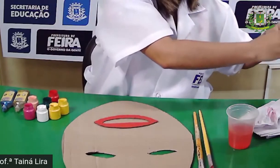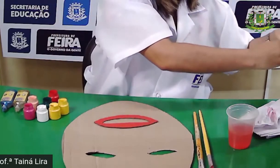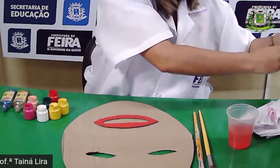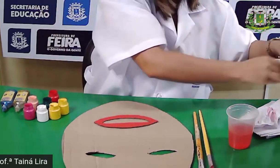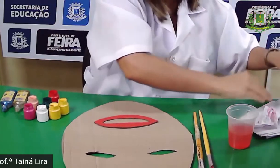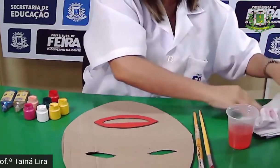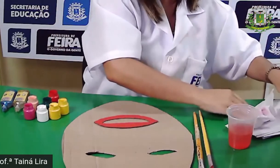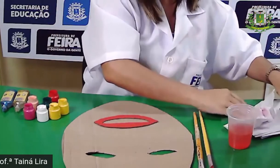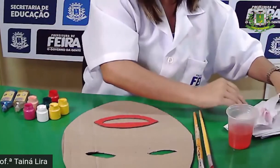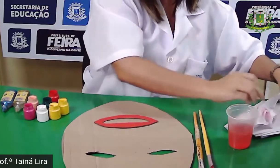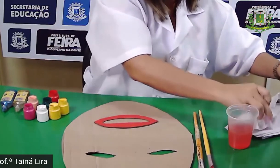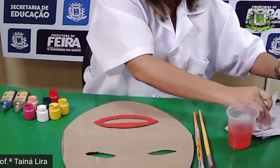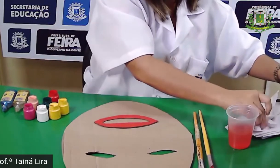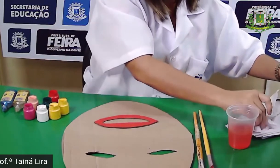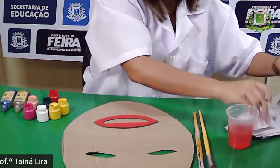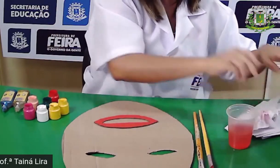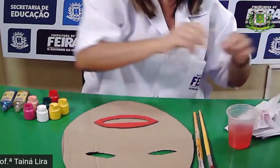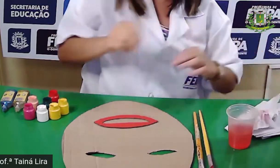como ficou.